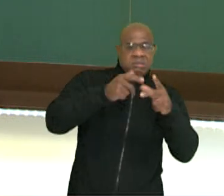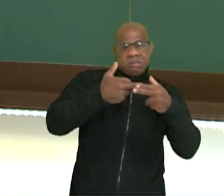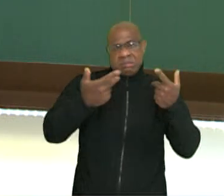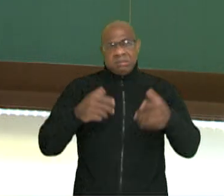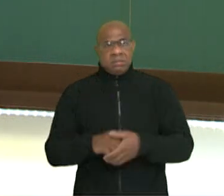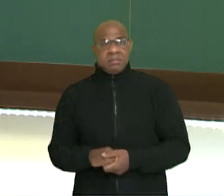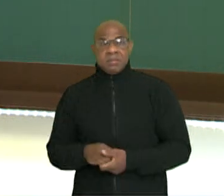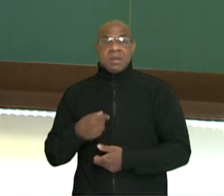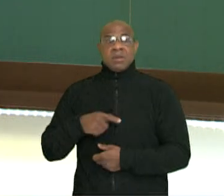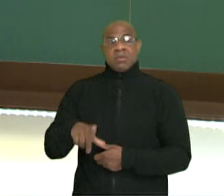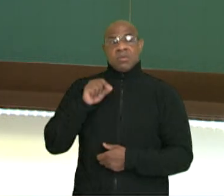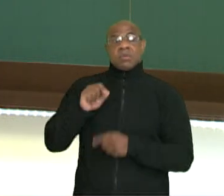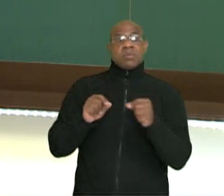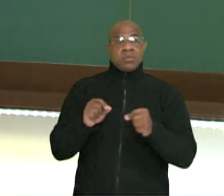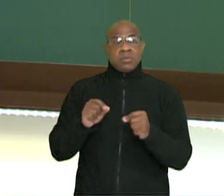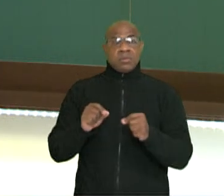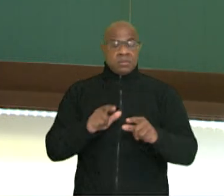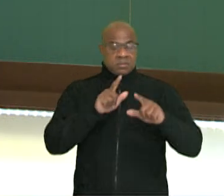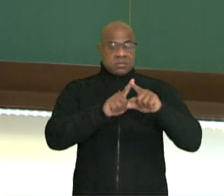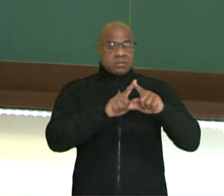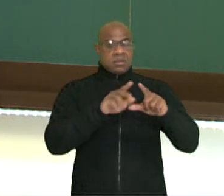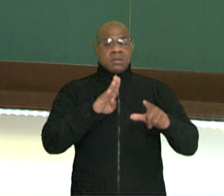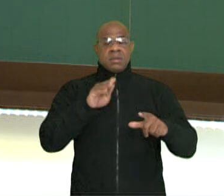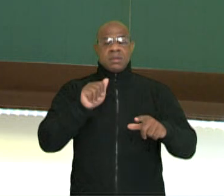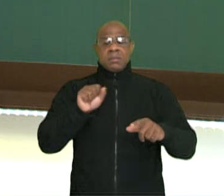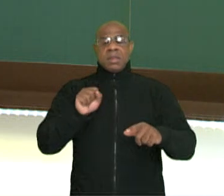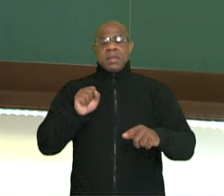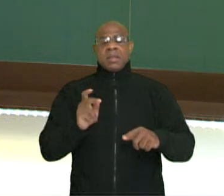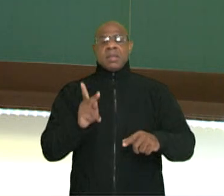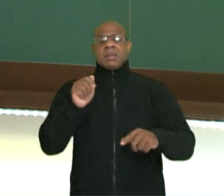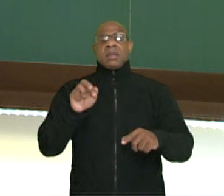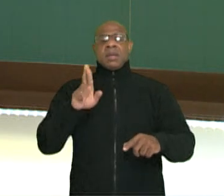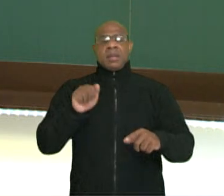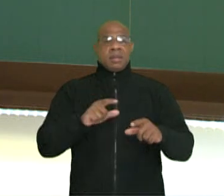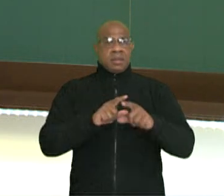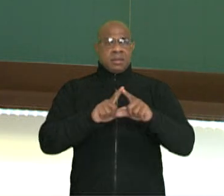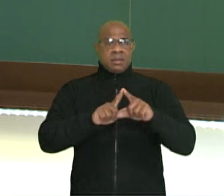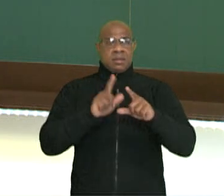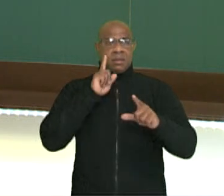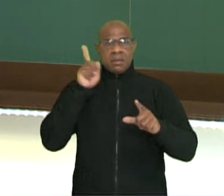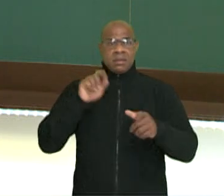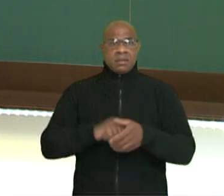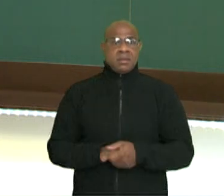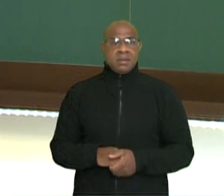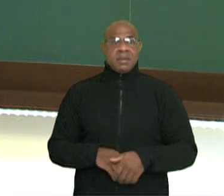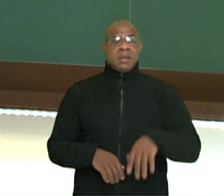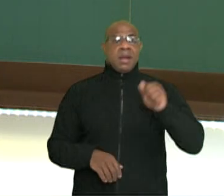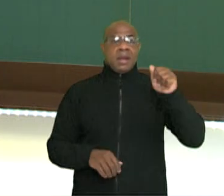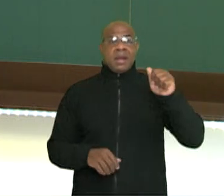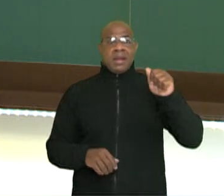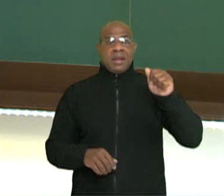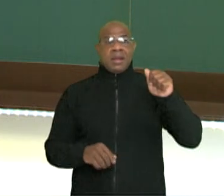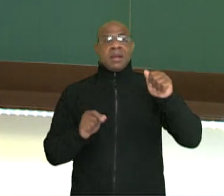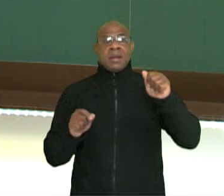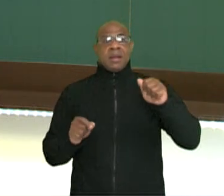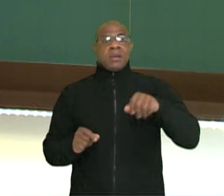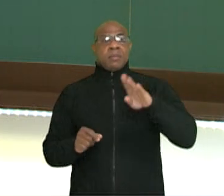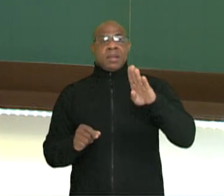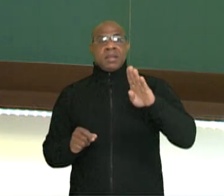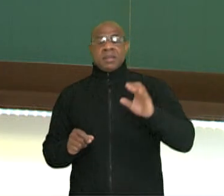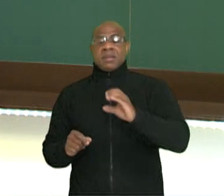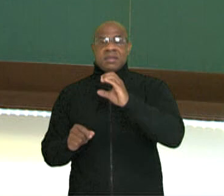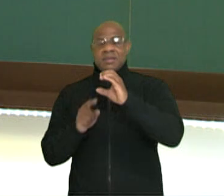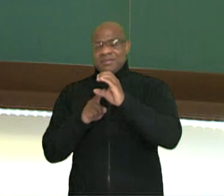Eu escolhi a minha queridinha Bhaskara, ok? Então vamos tirar. O A é 1, B é menos 34, C é